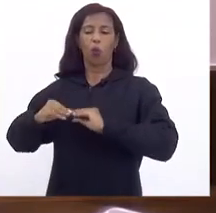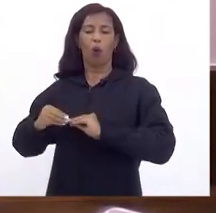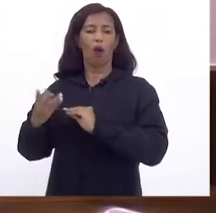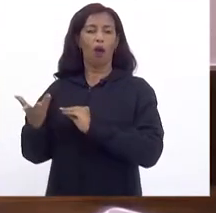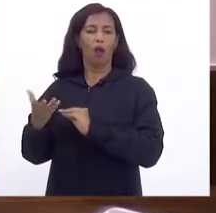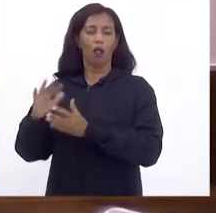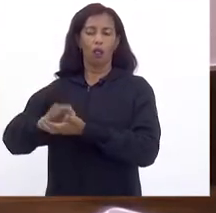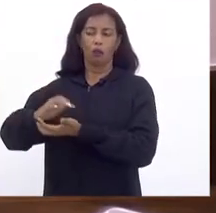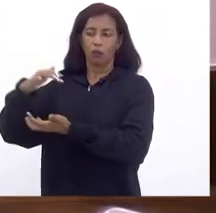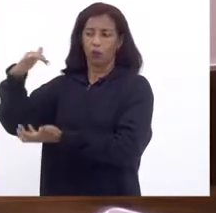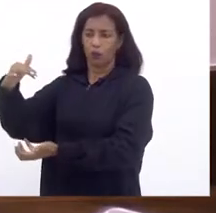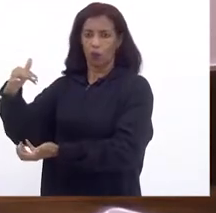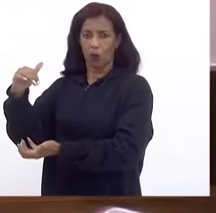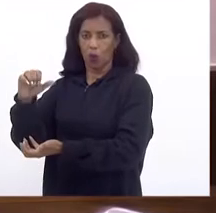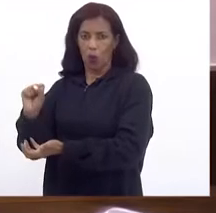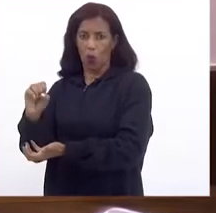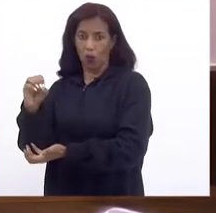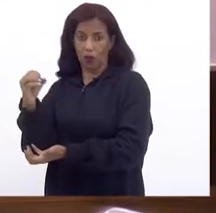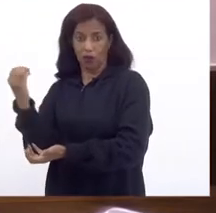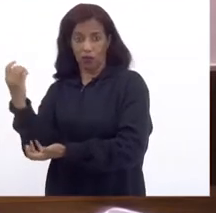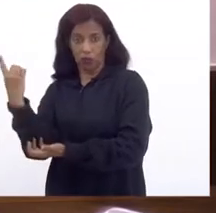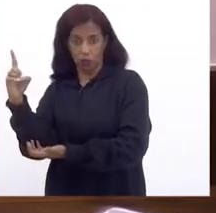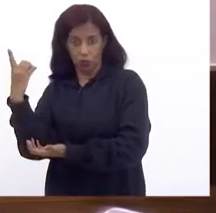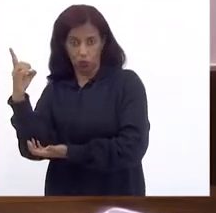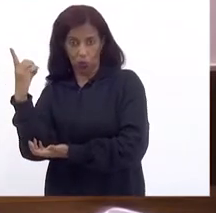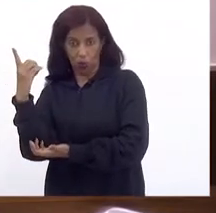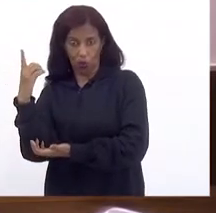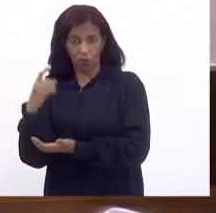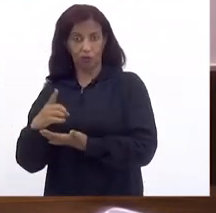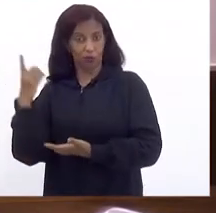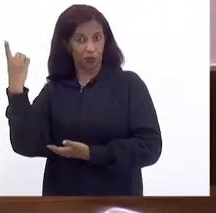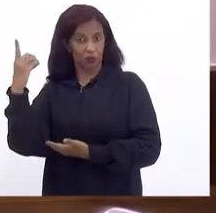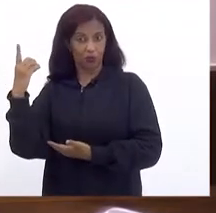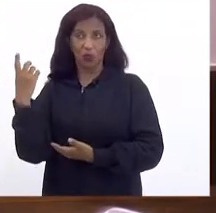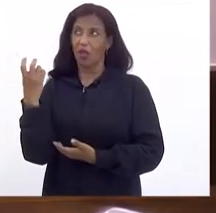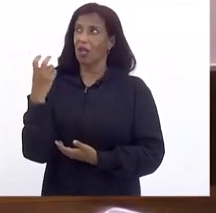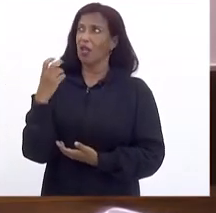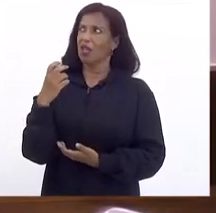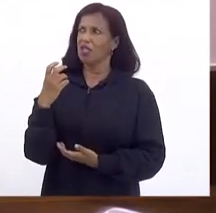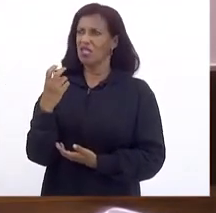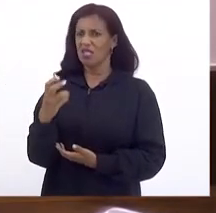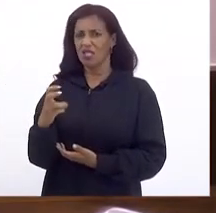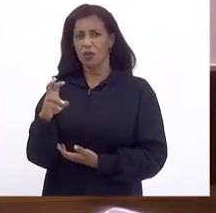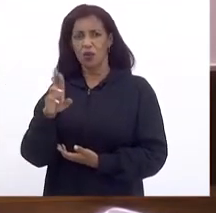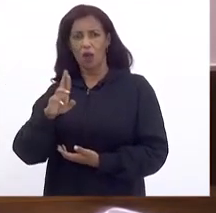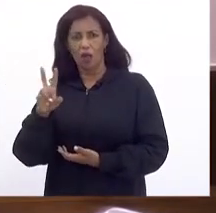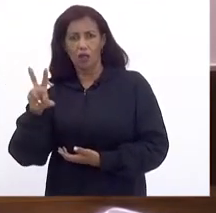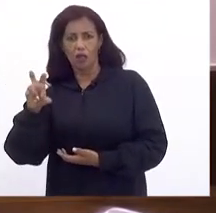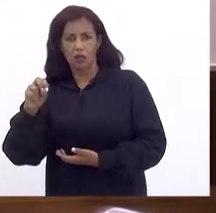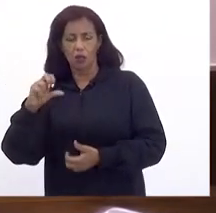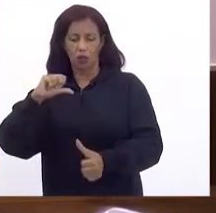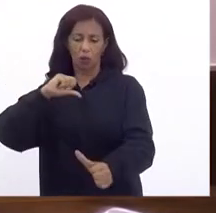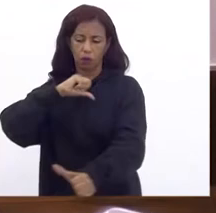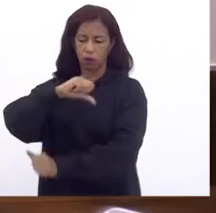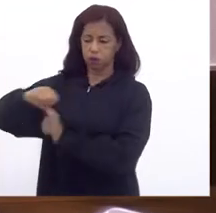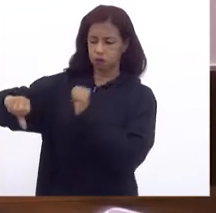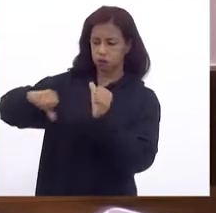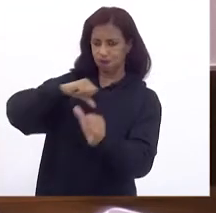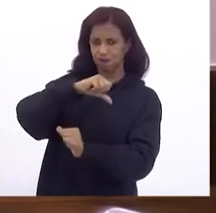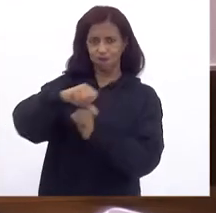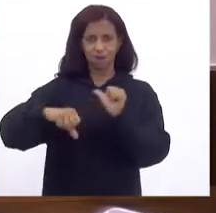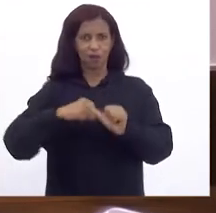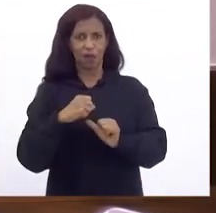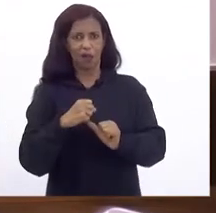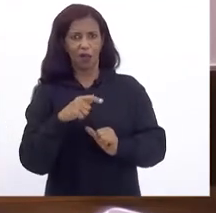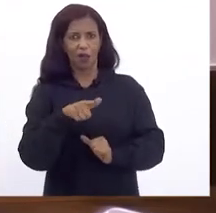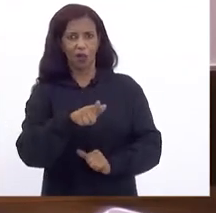pega o barril De 90 A 80 dólares E o dólar A 5,50 E reajusta Os combustíveis